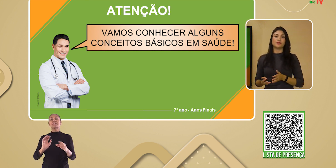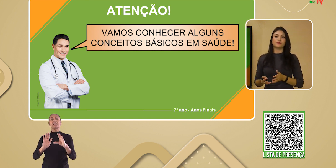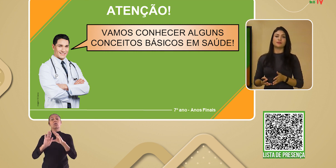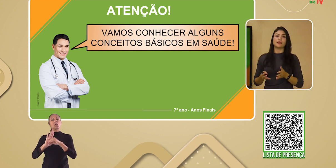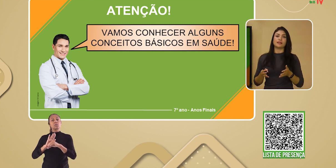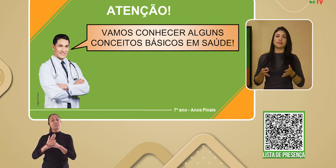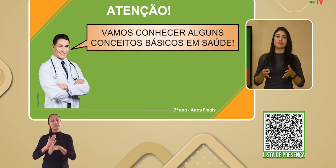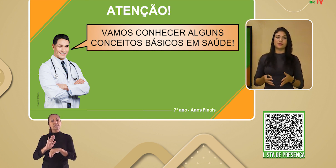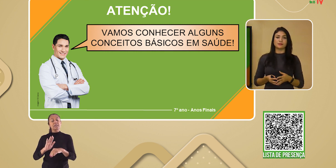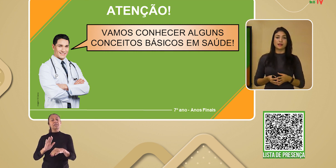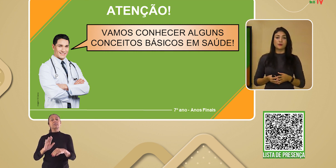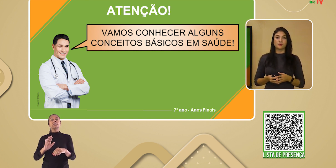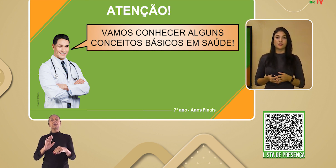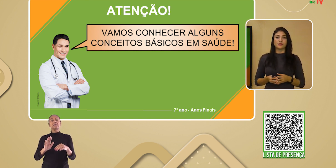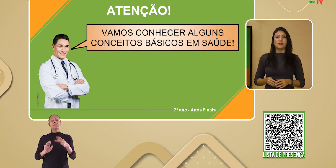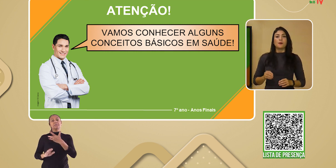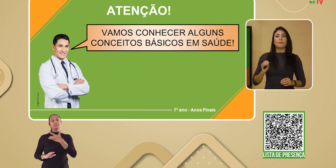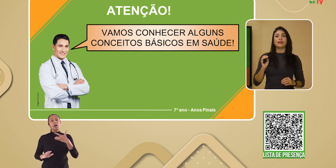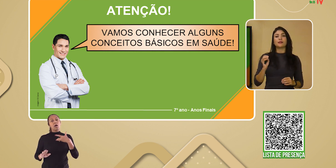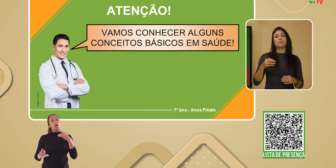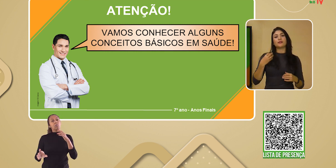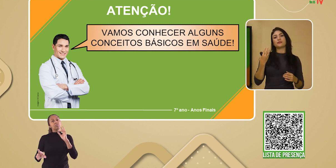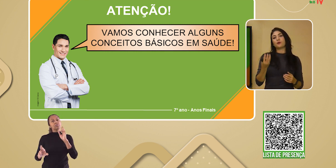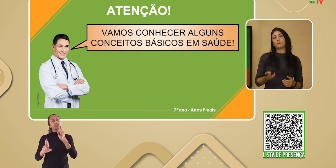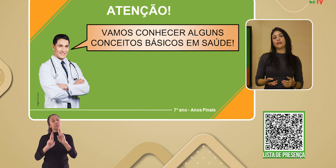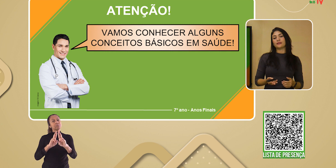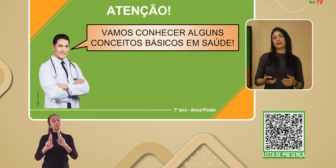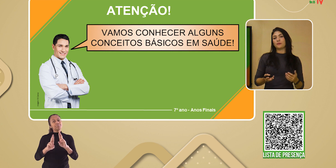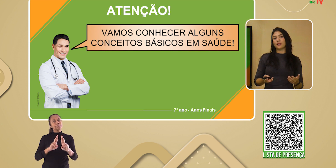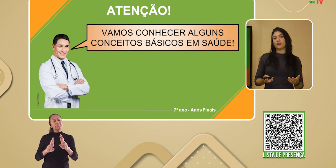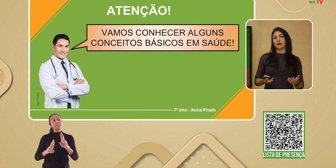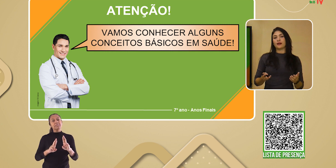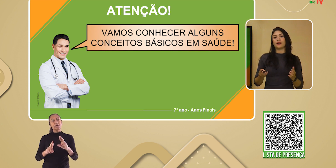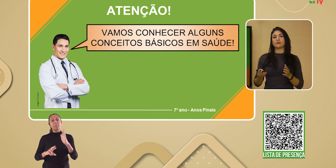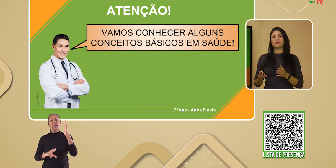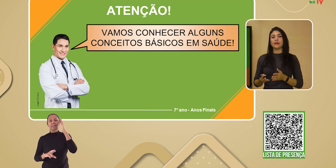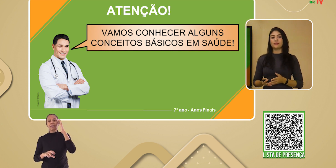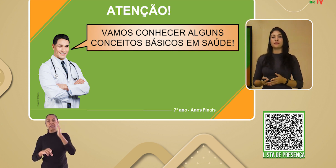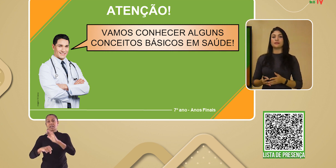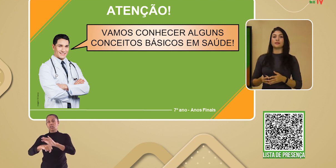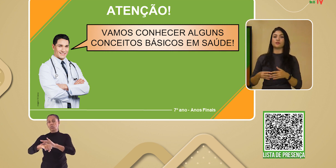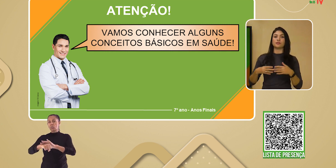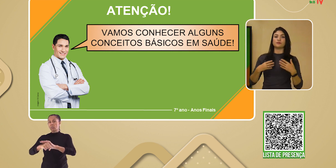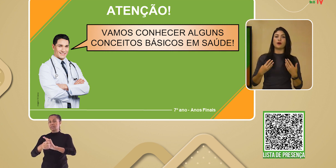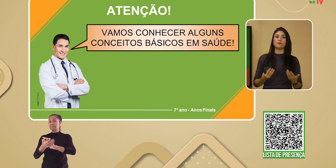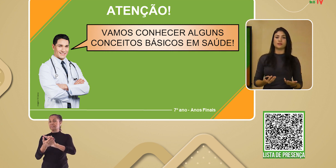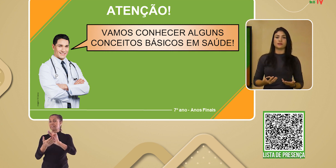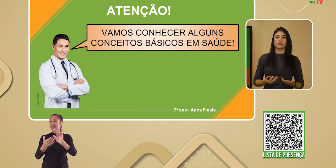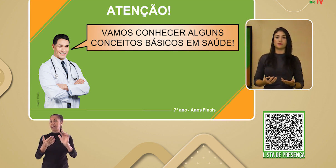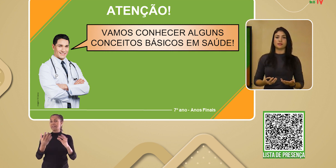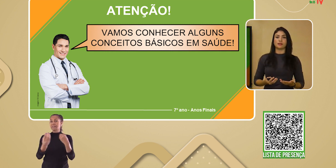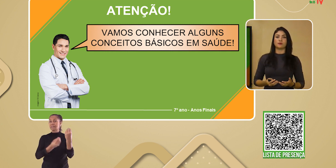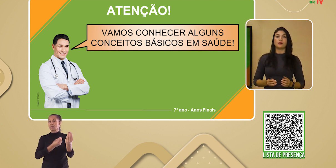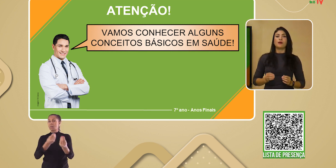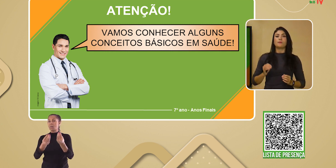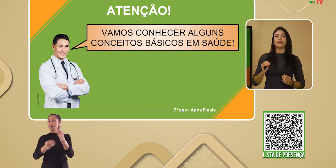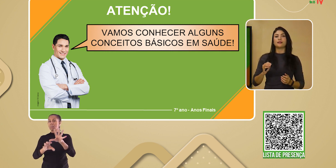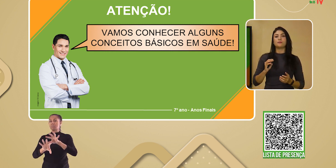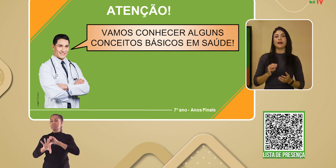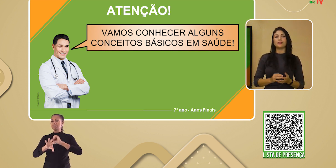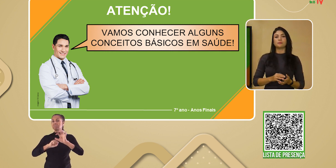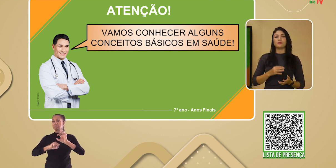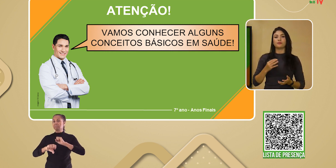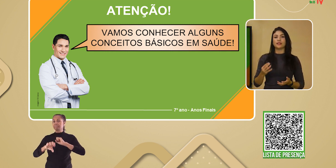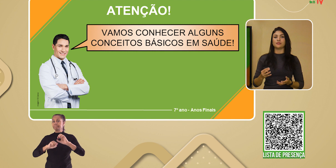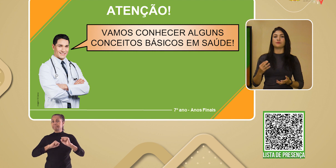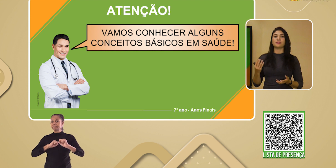e biológicos relativos à saúde, para que possa compreender melhor as doenças e suas formas de transmissão, para